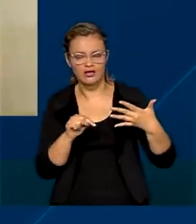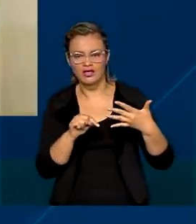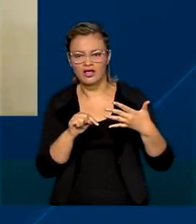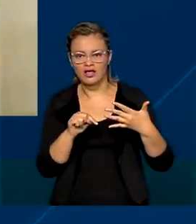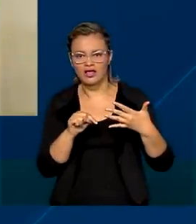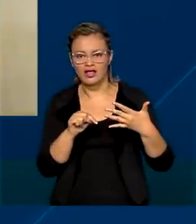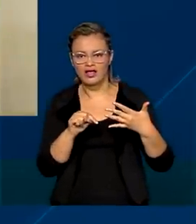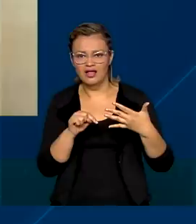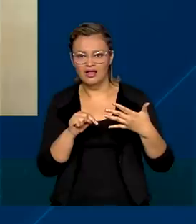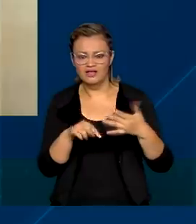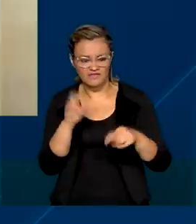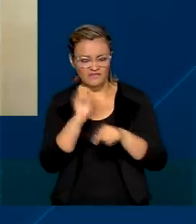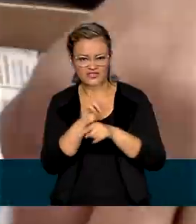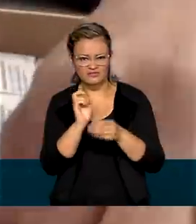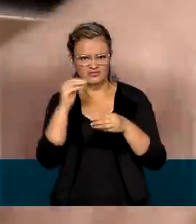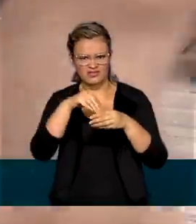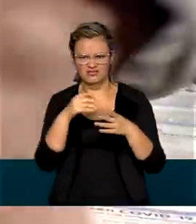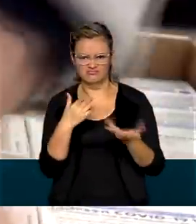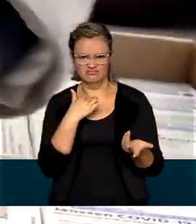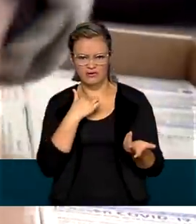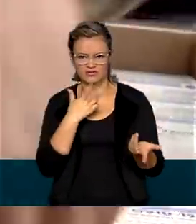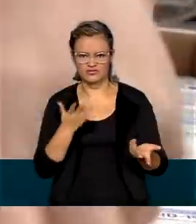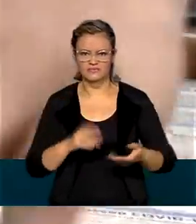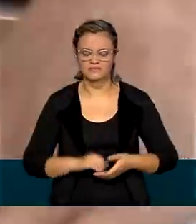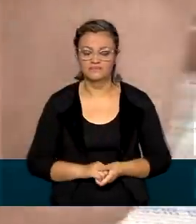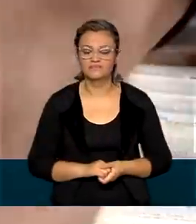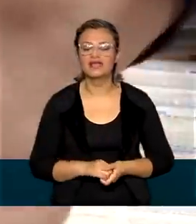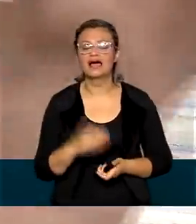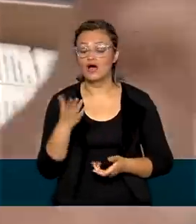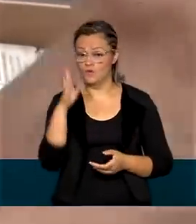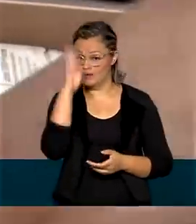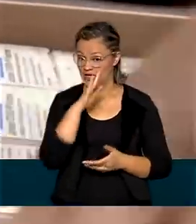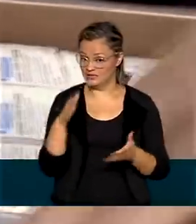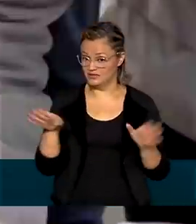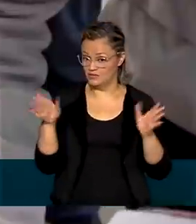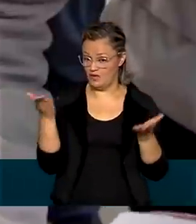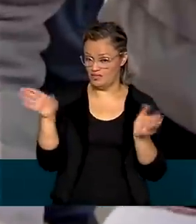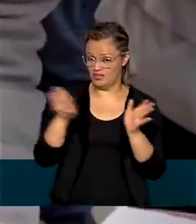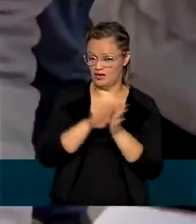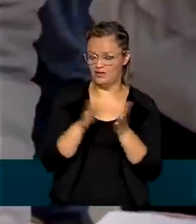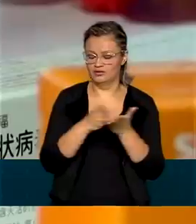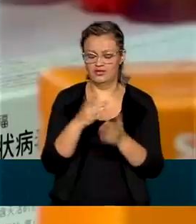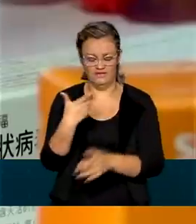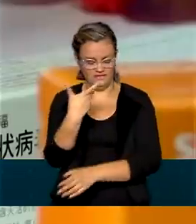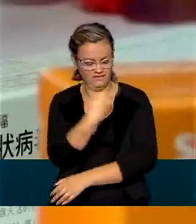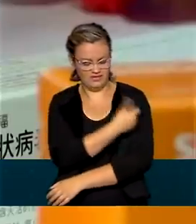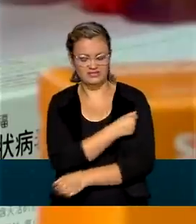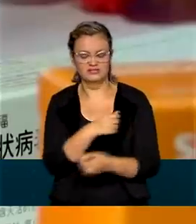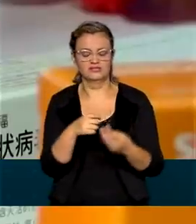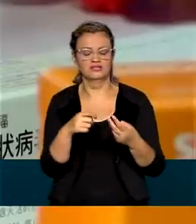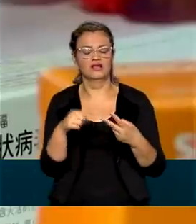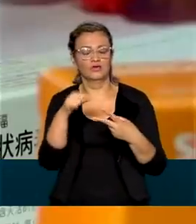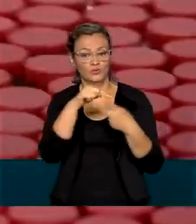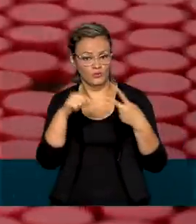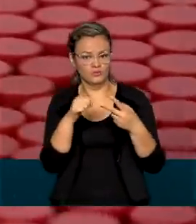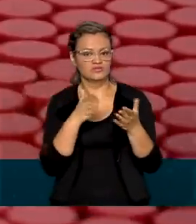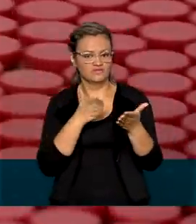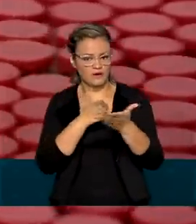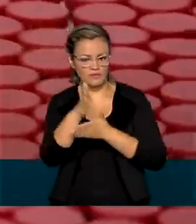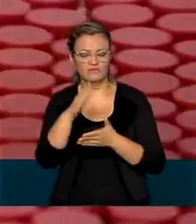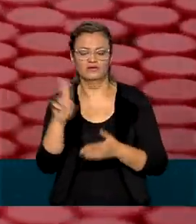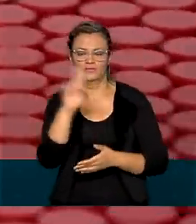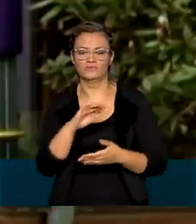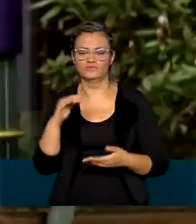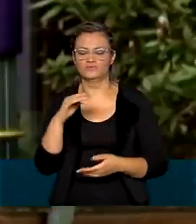que não tenha vírus replicante. O Brasil conta até o momento com as vacinas Janssen e Coronavac aprovadas para uso